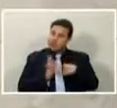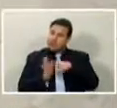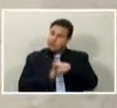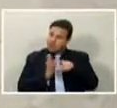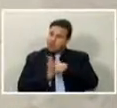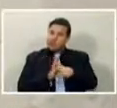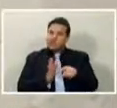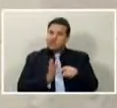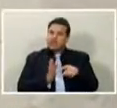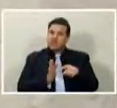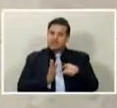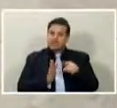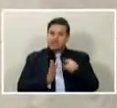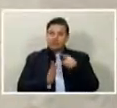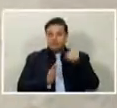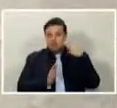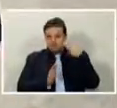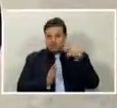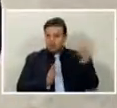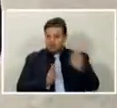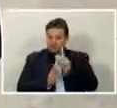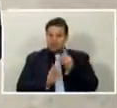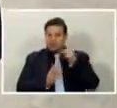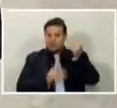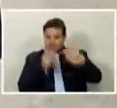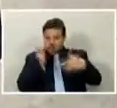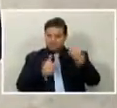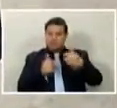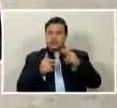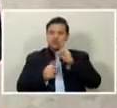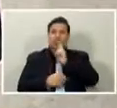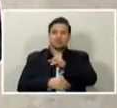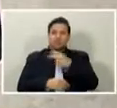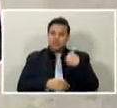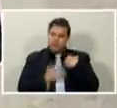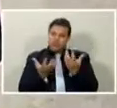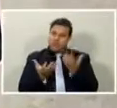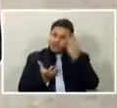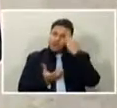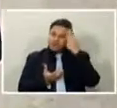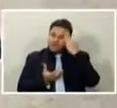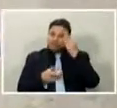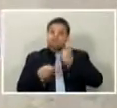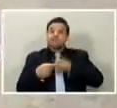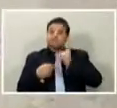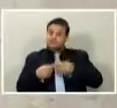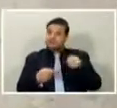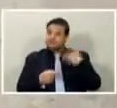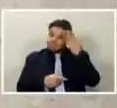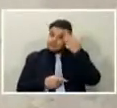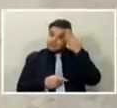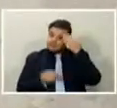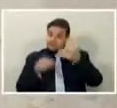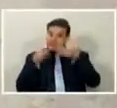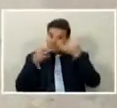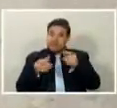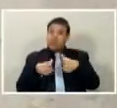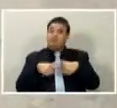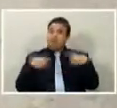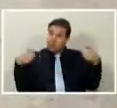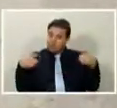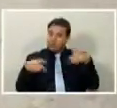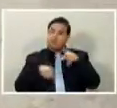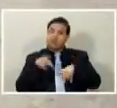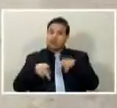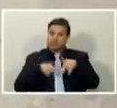que eu indaguei aqui, eu gostaria também de saber, porque eu tenho quase certeza que a grande maioria da